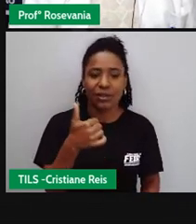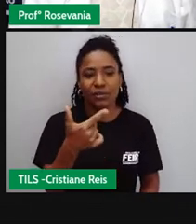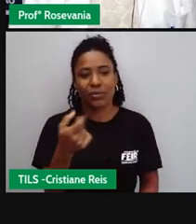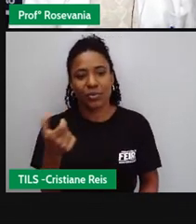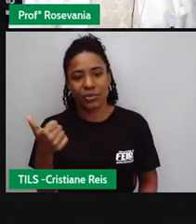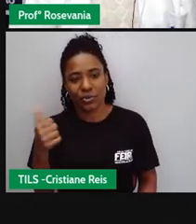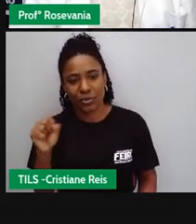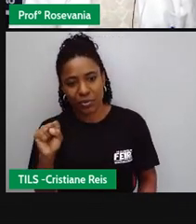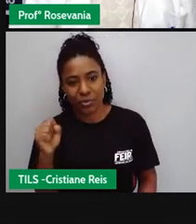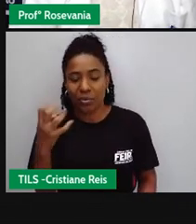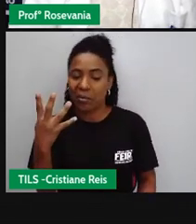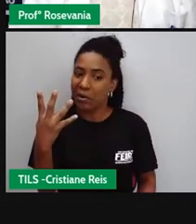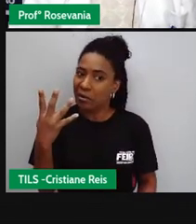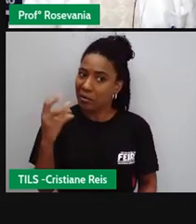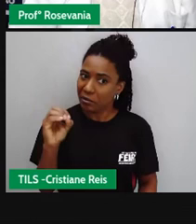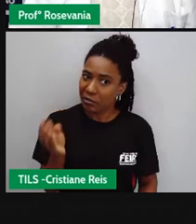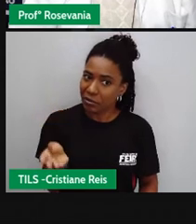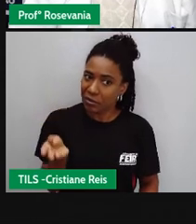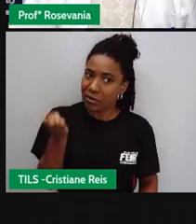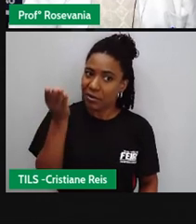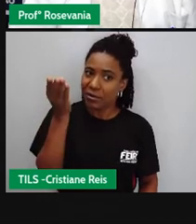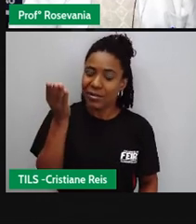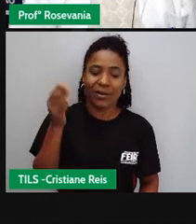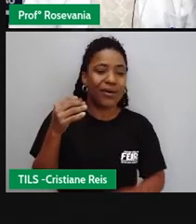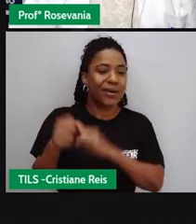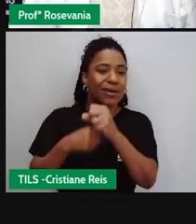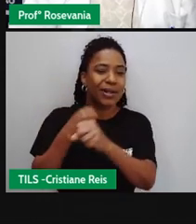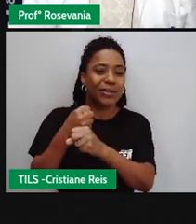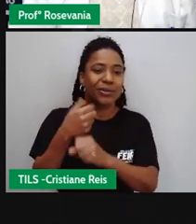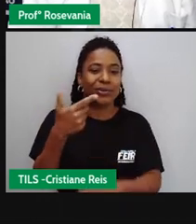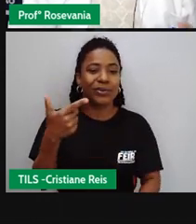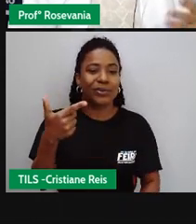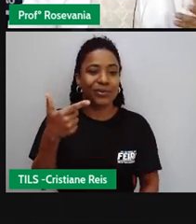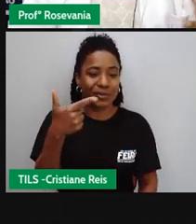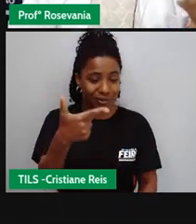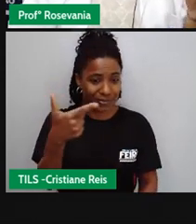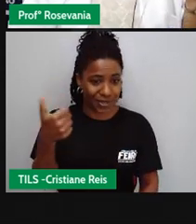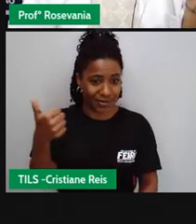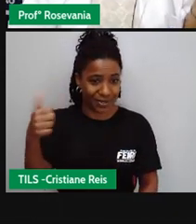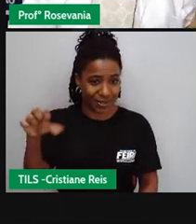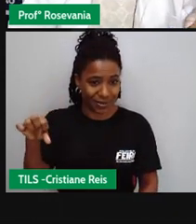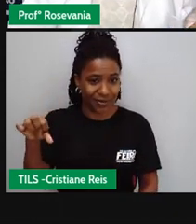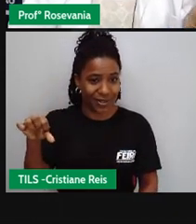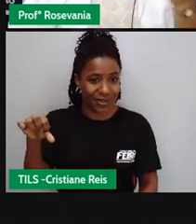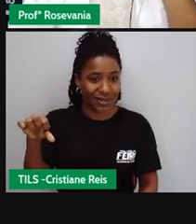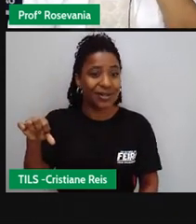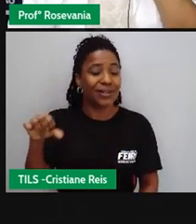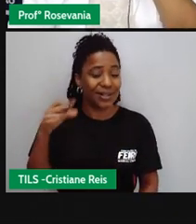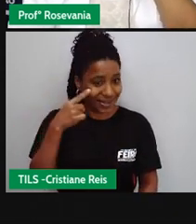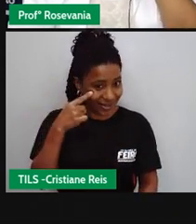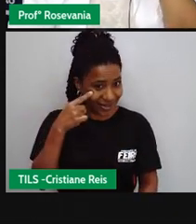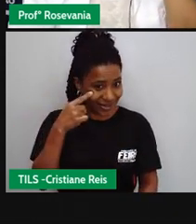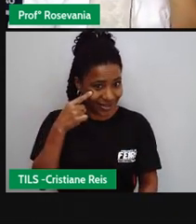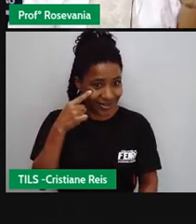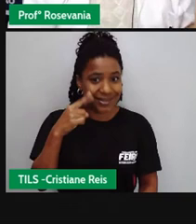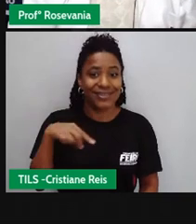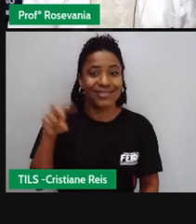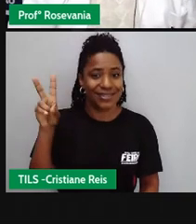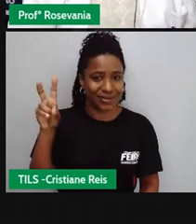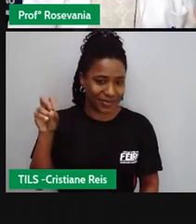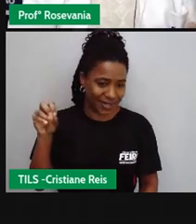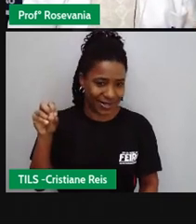mudou para 40 e 2019 para 50 agora com a que eu falei que era para guardar né as informações